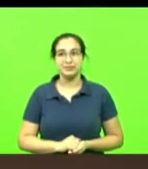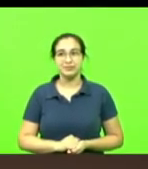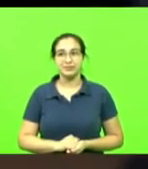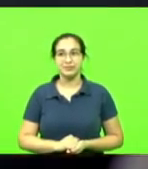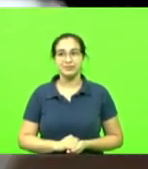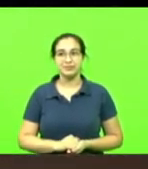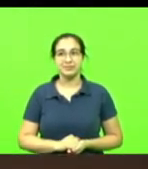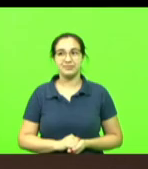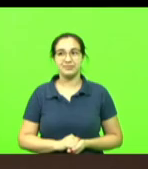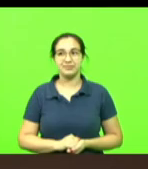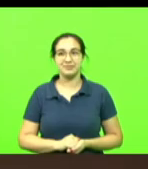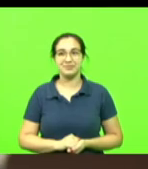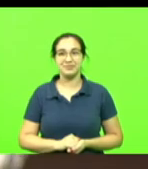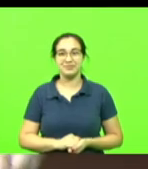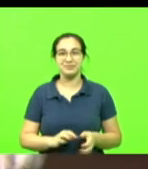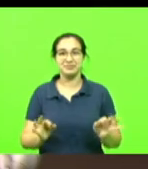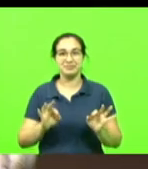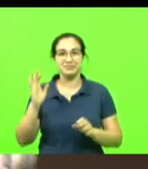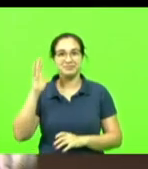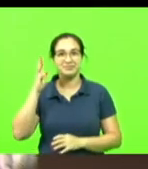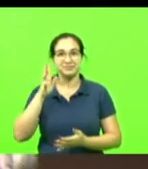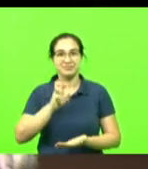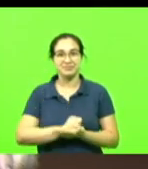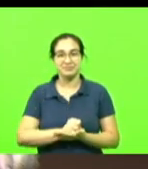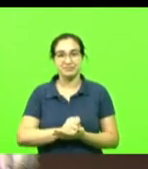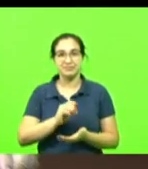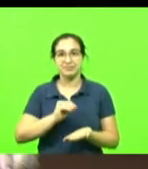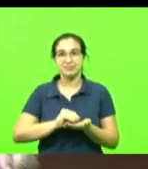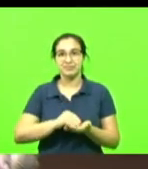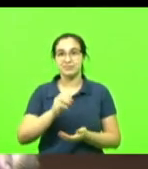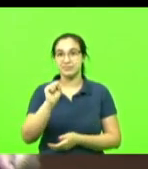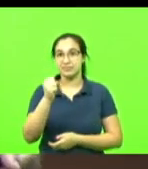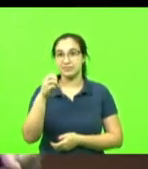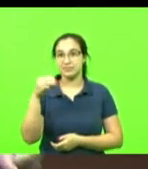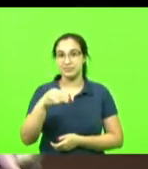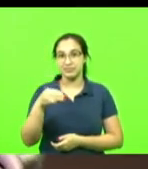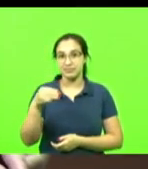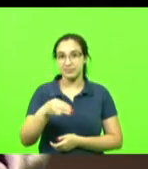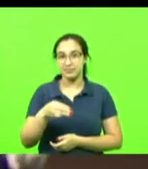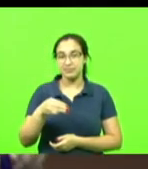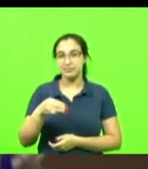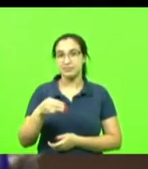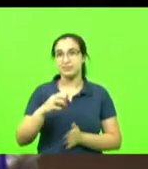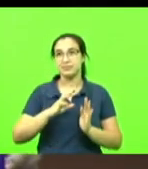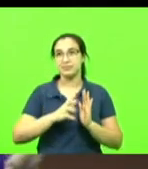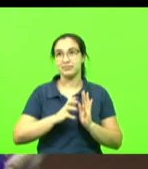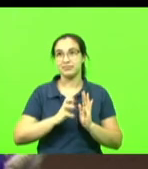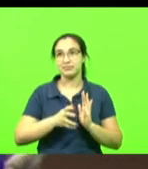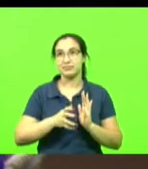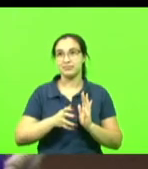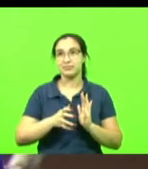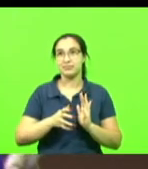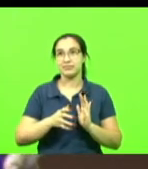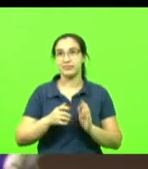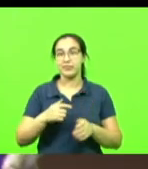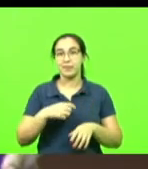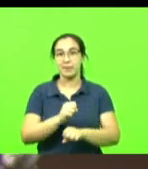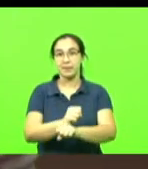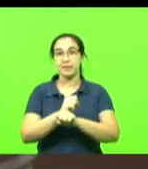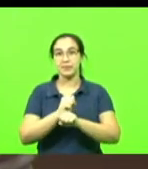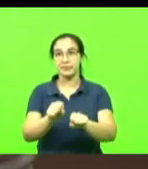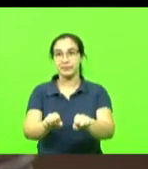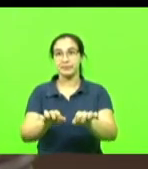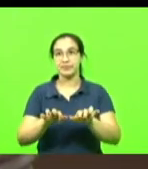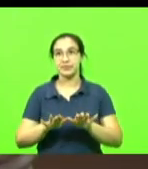Não havendo mais oradores inscritos, faltando oito minutos para o horário dos partidos políticos, eu suspendo a presente